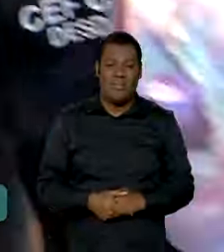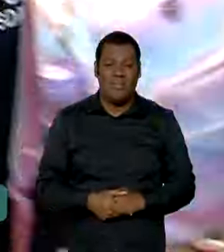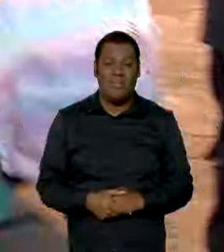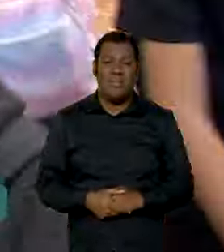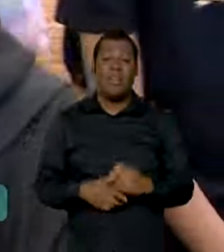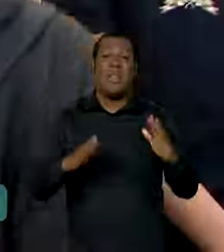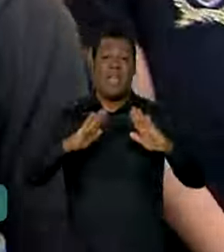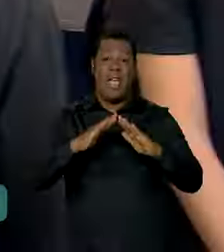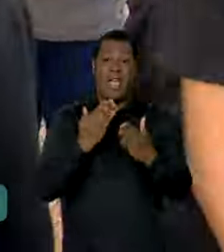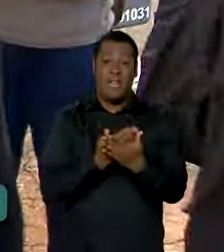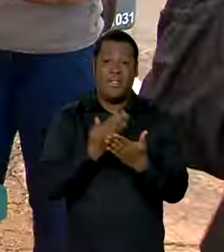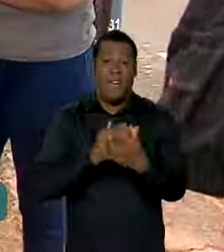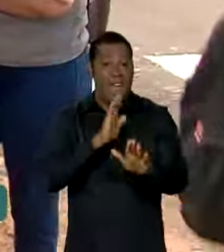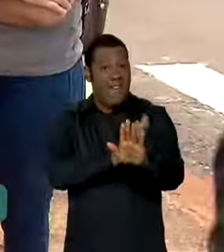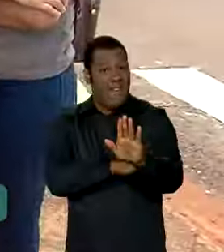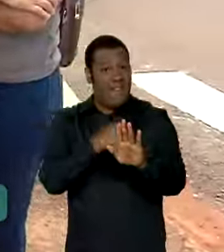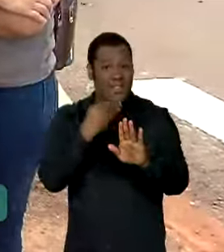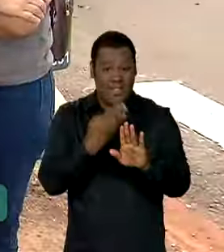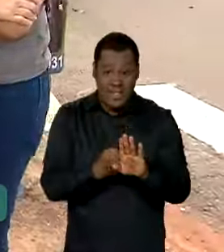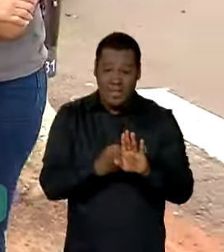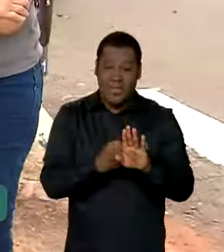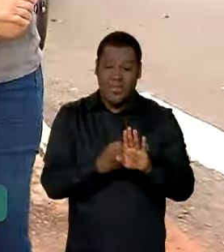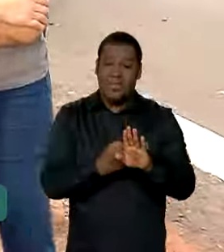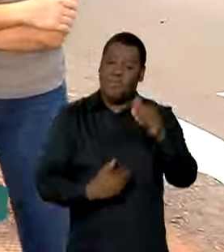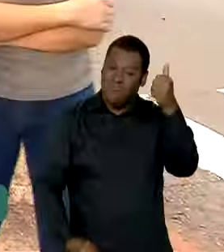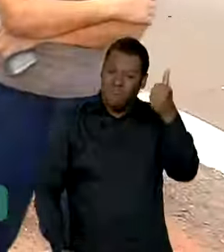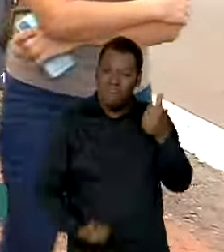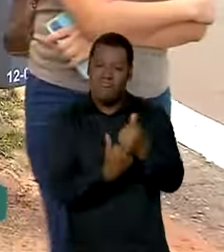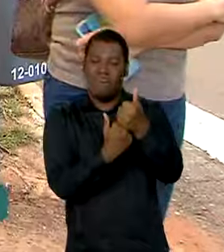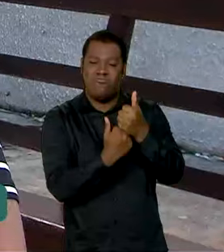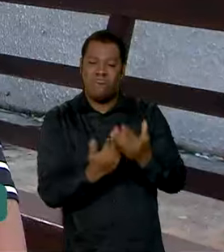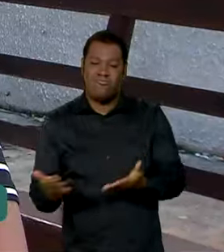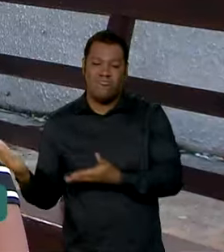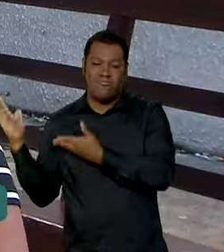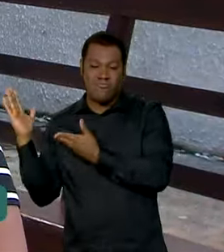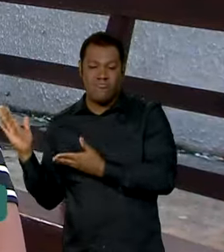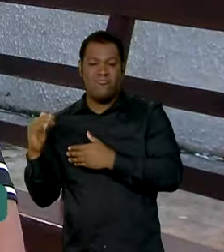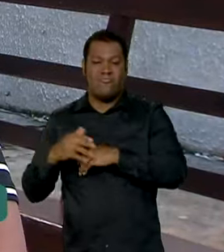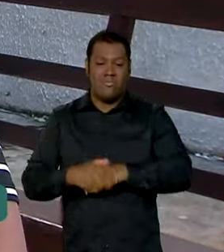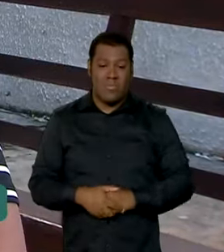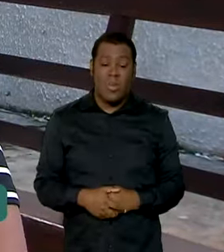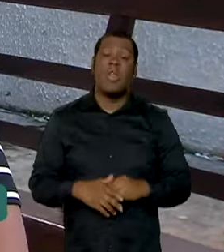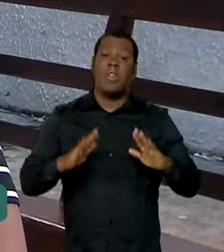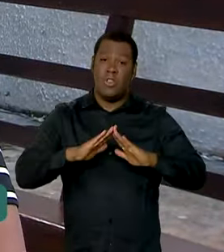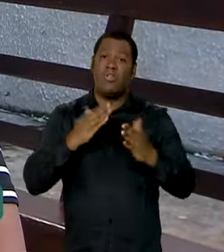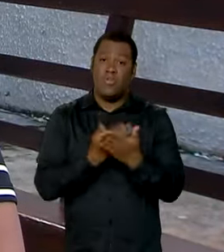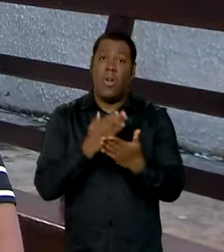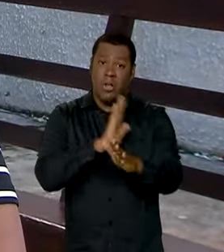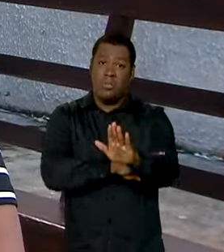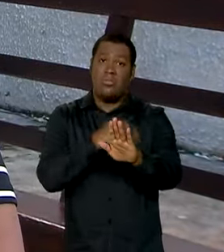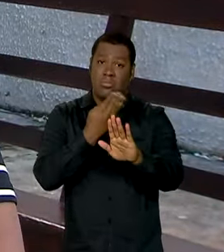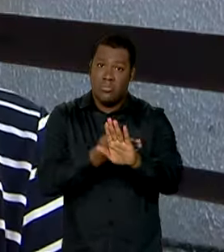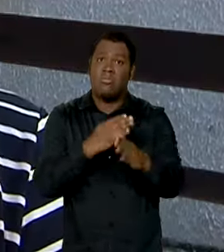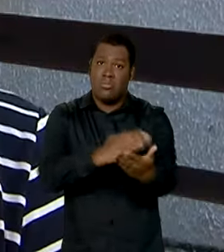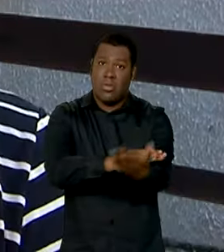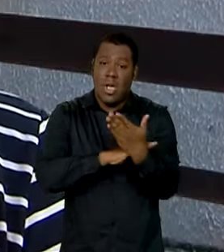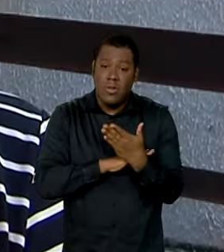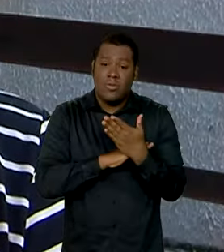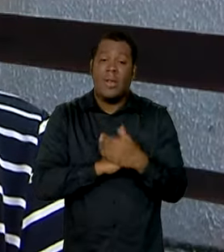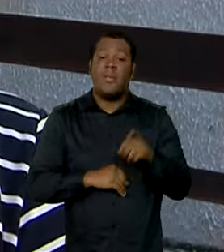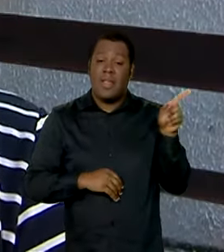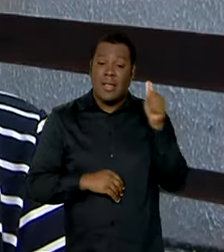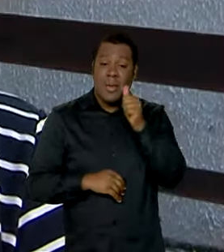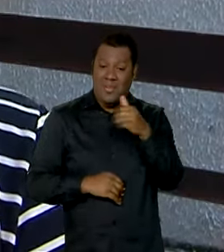escola em tempo integral tem sido uma mão na roda. Ajuda bastante e uma que também ela